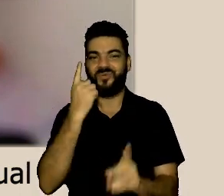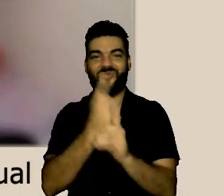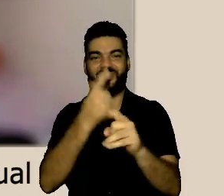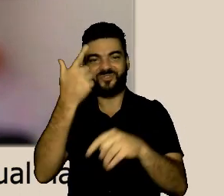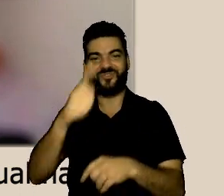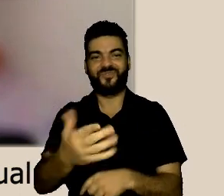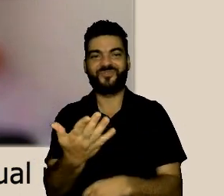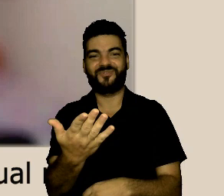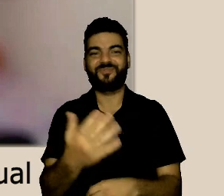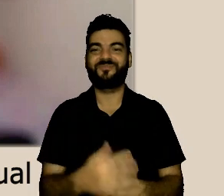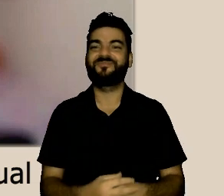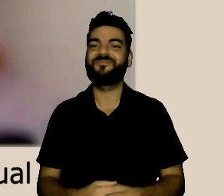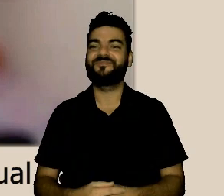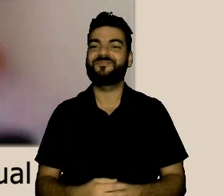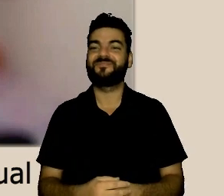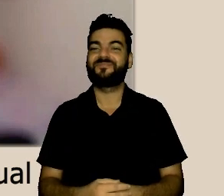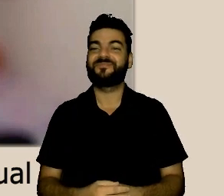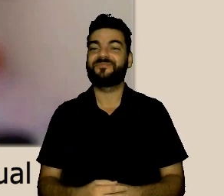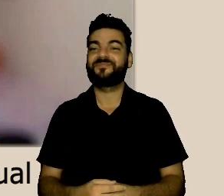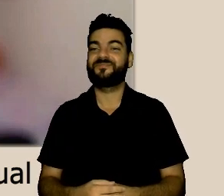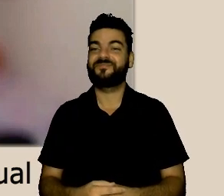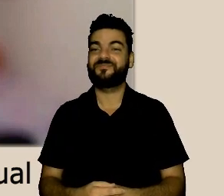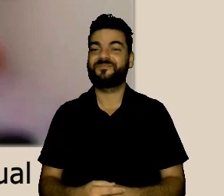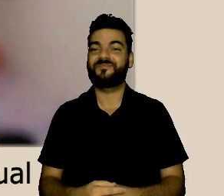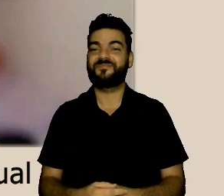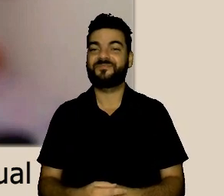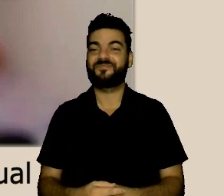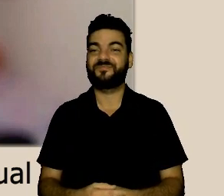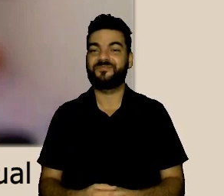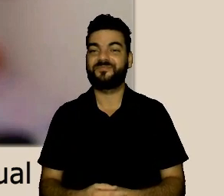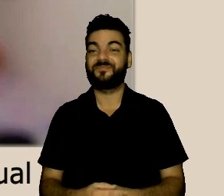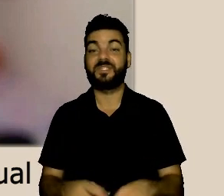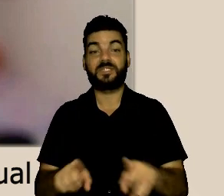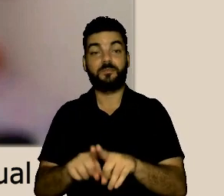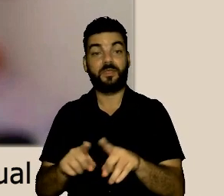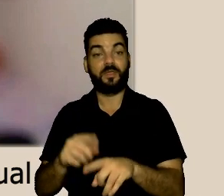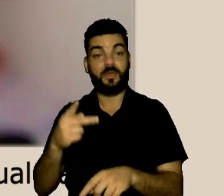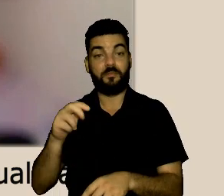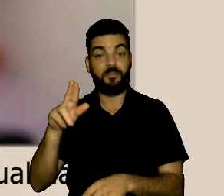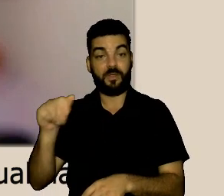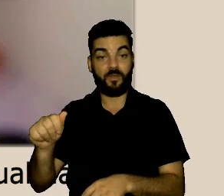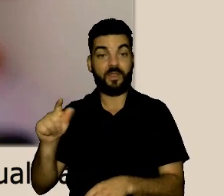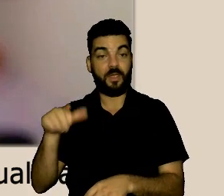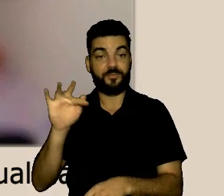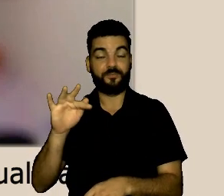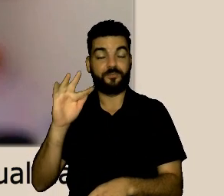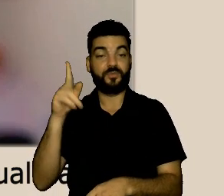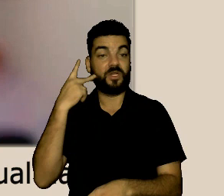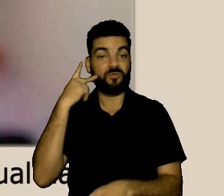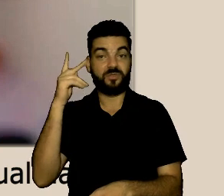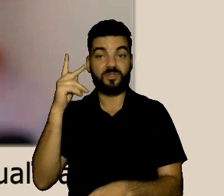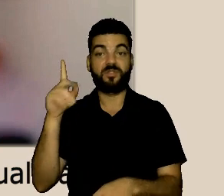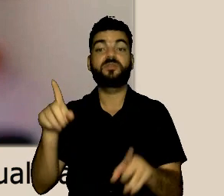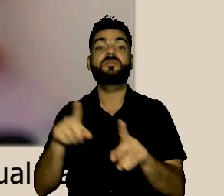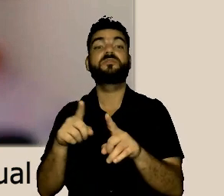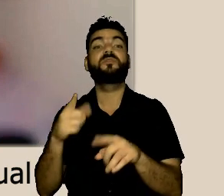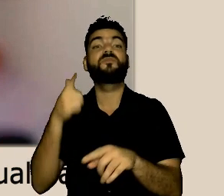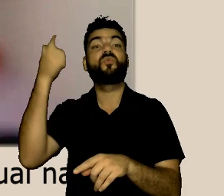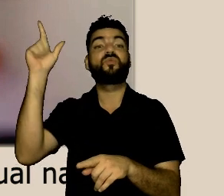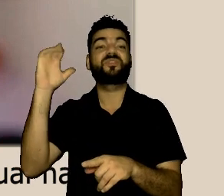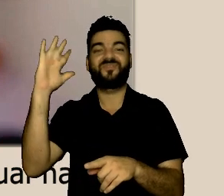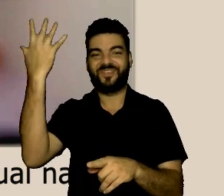Obrigada João Francisco é muito bom lhe ouvir e é interessante a